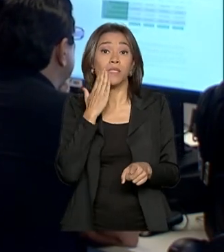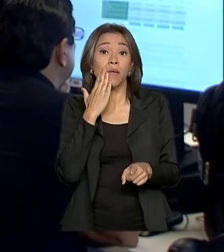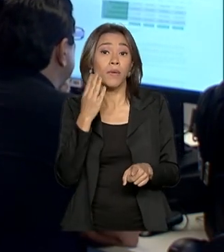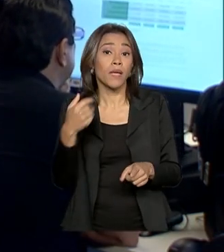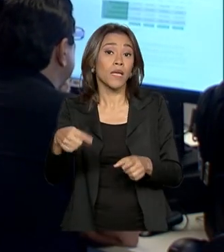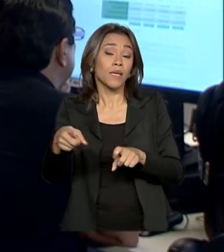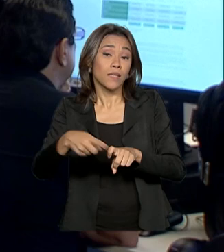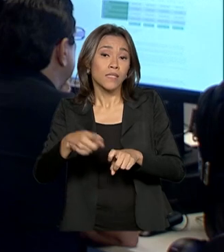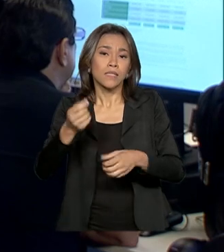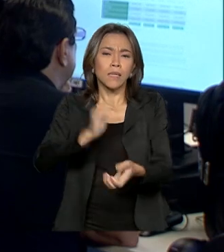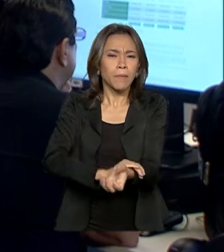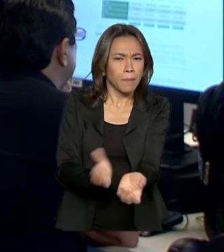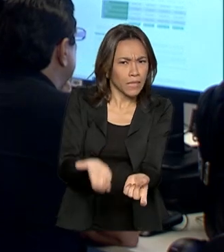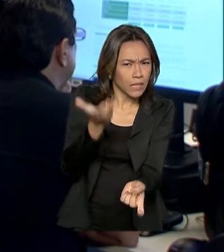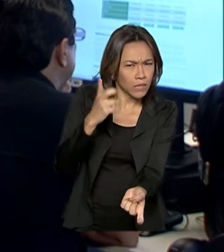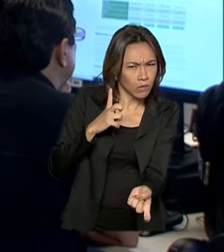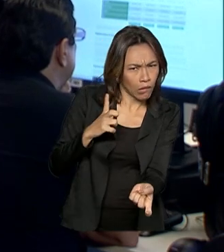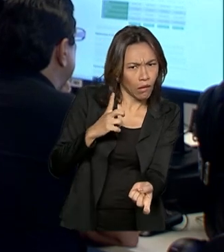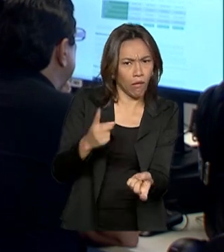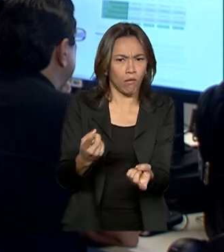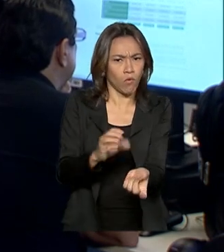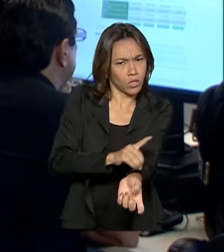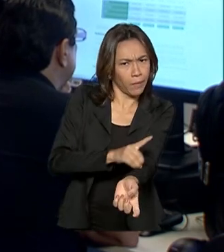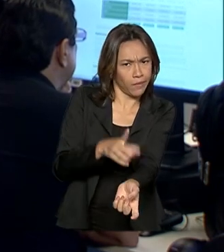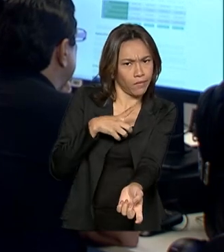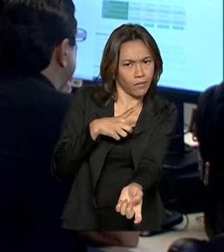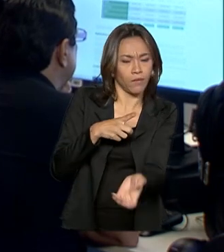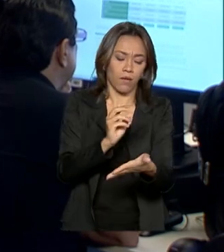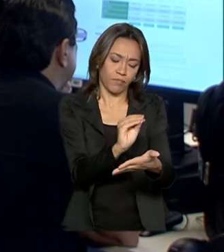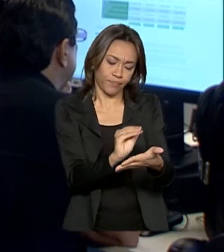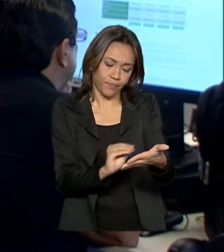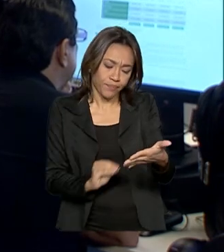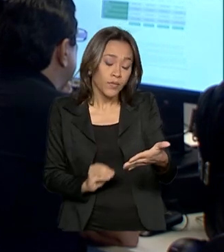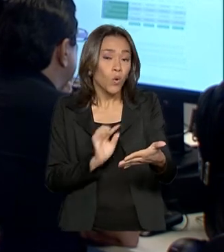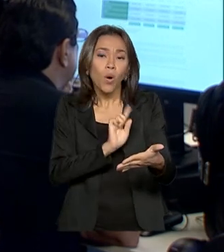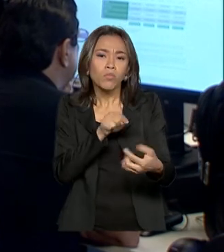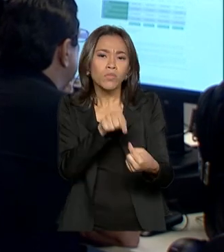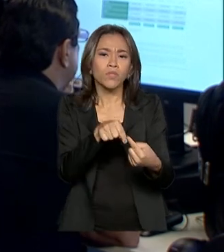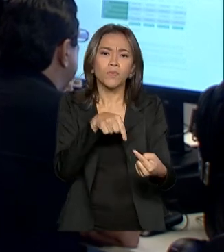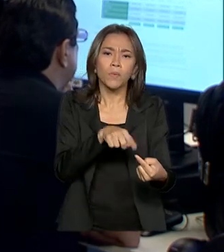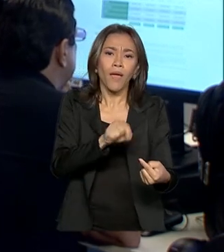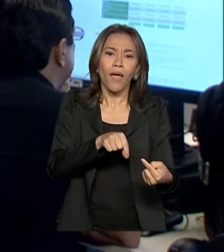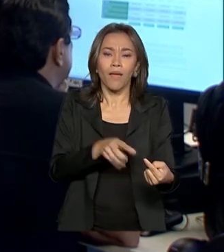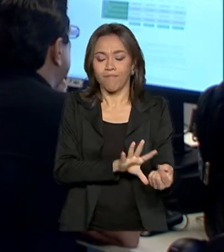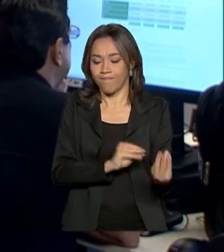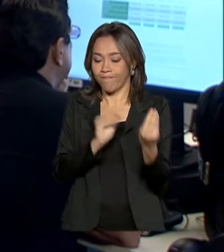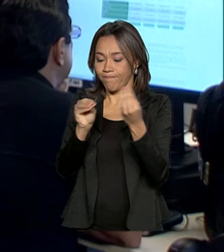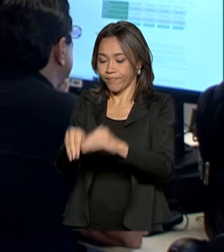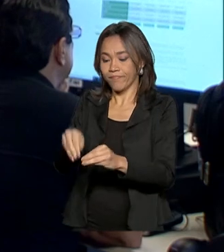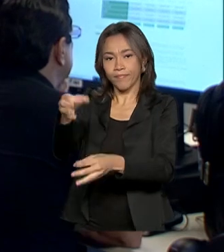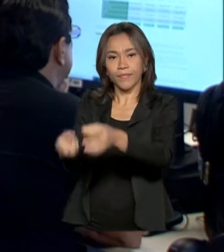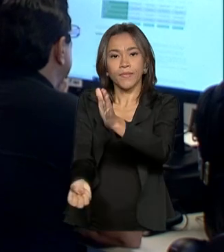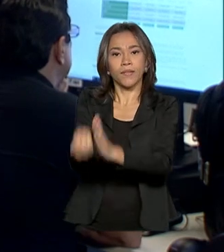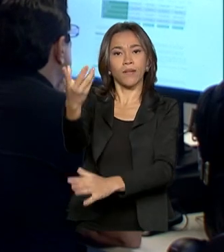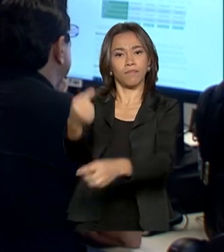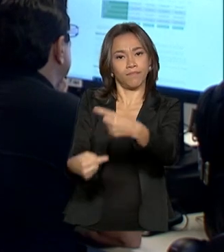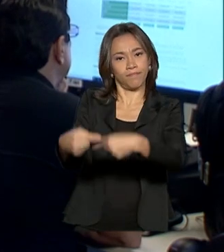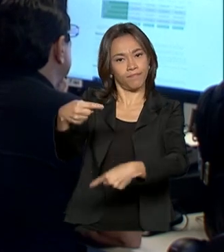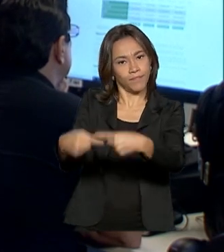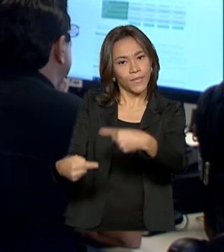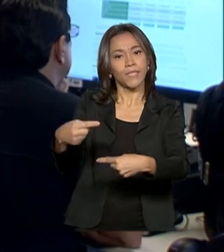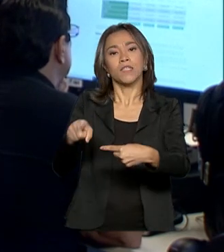médico de hipertensão arterial e diabetes. O objetivo da pesquisa é planejar ações e programas que reduzam a